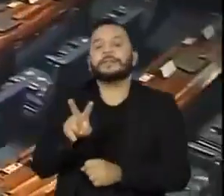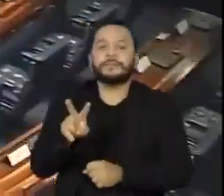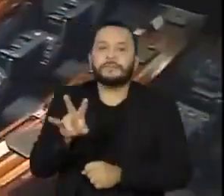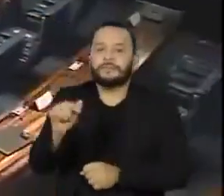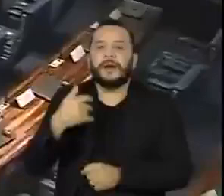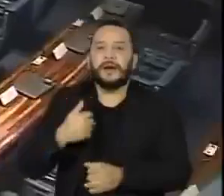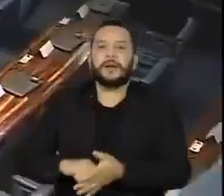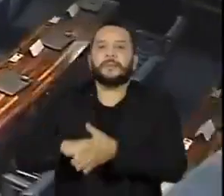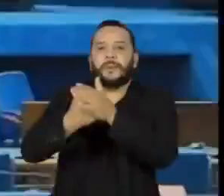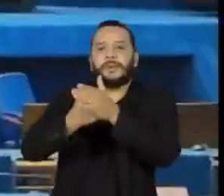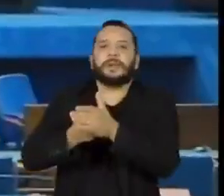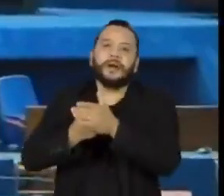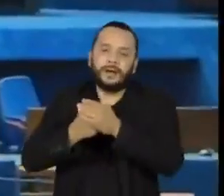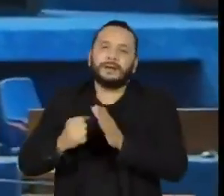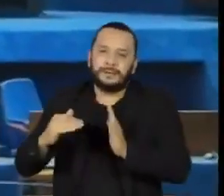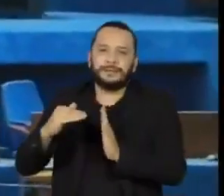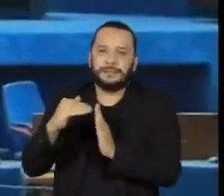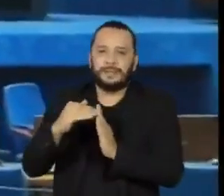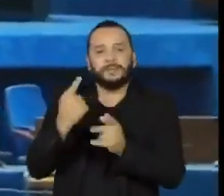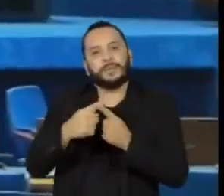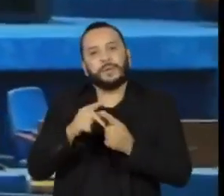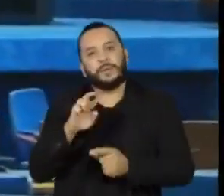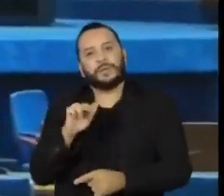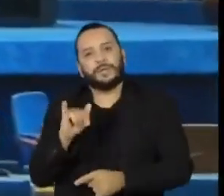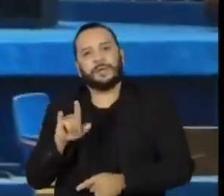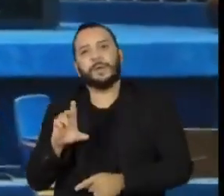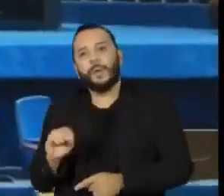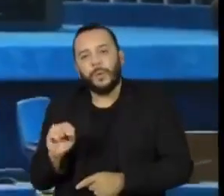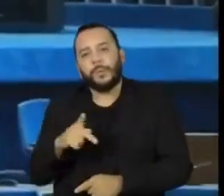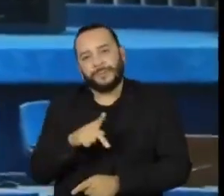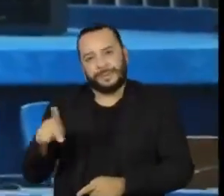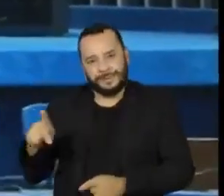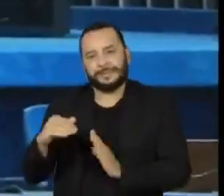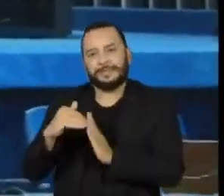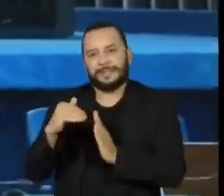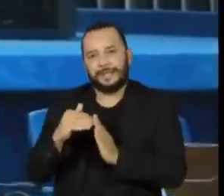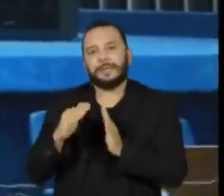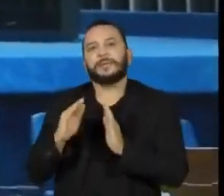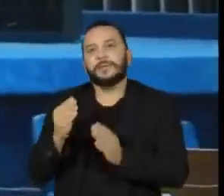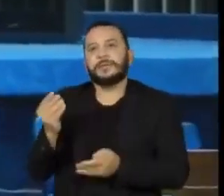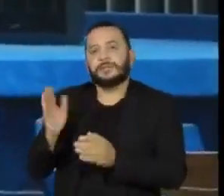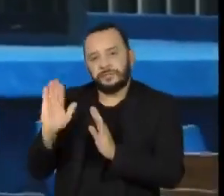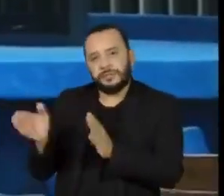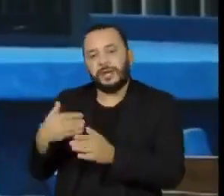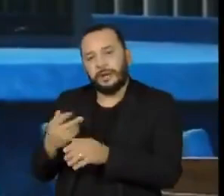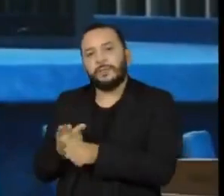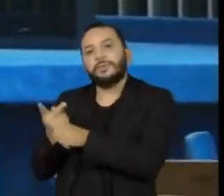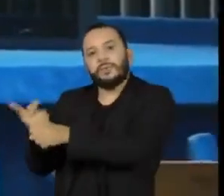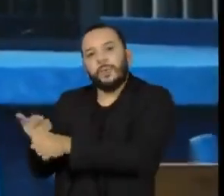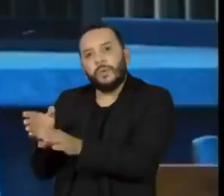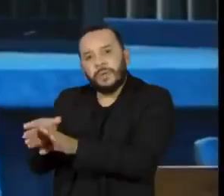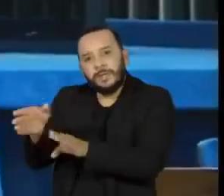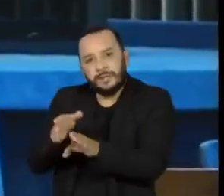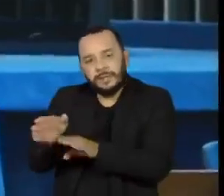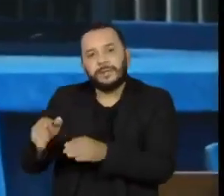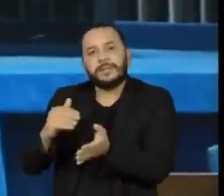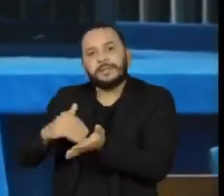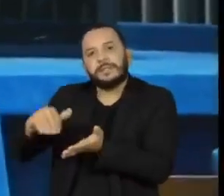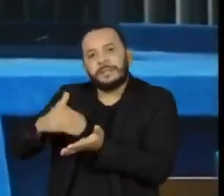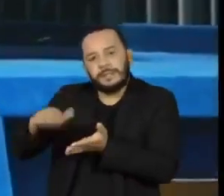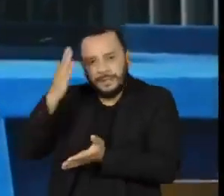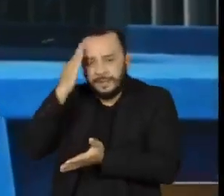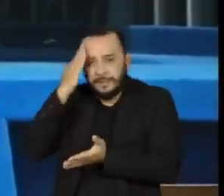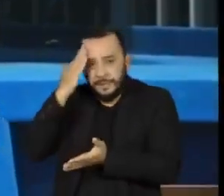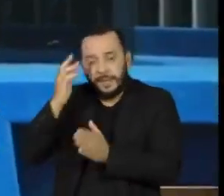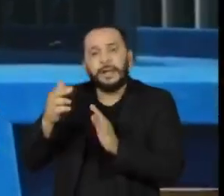resistência no Senado. Rodrigo Pacheco, presidente da Casa, buscou a orientação da Secretaria-Geral da Mesa para saber se o